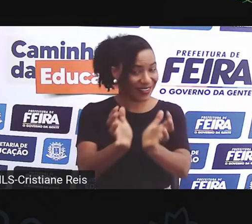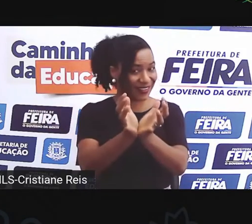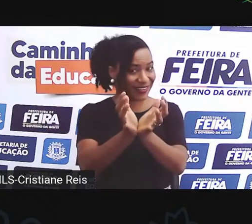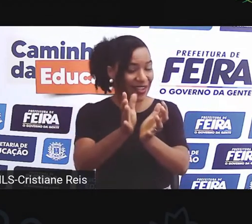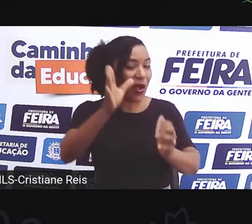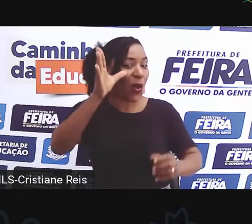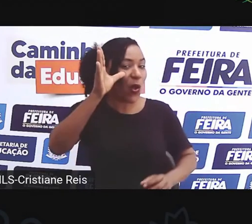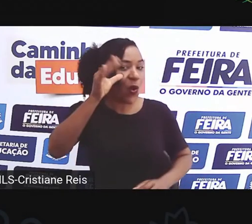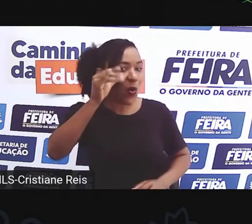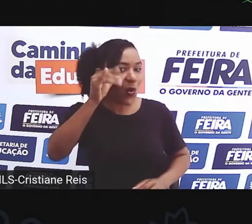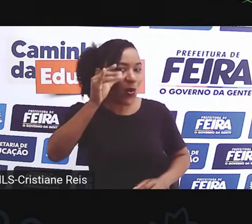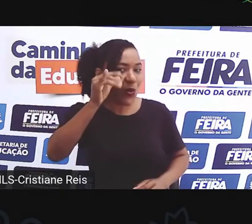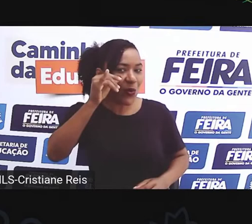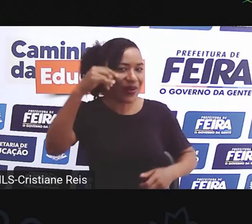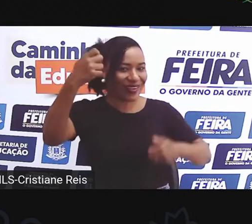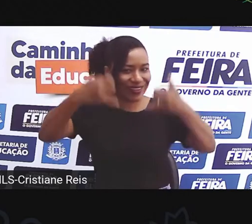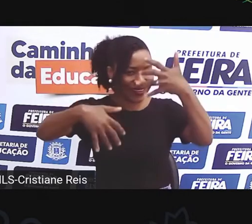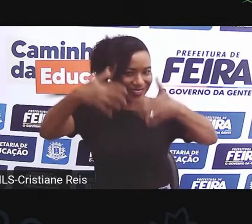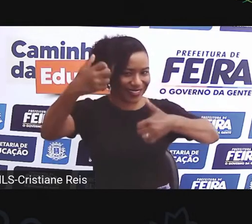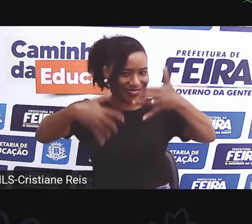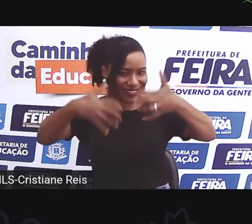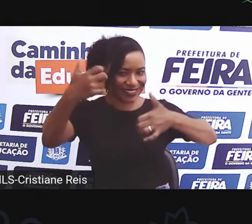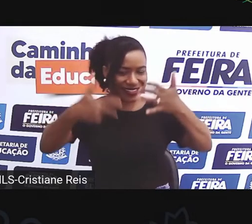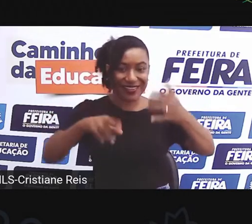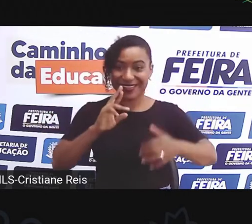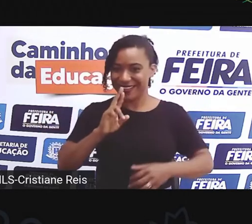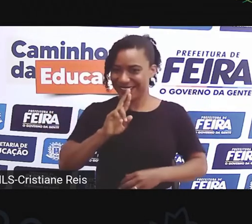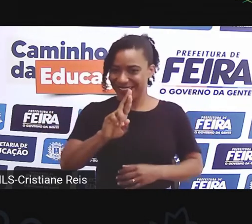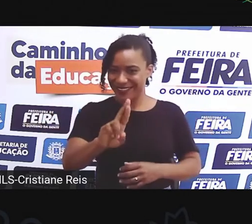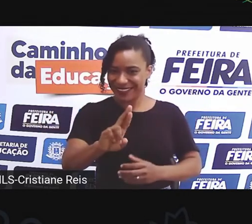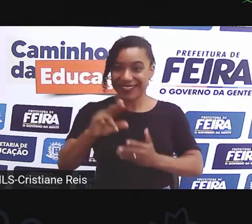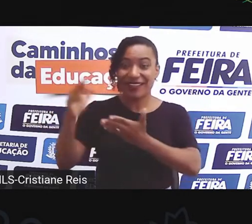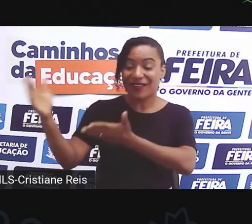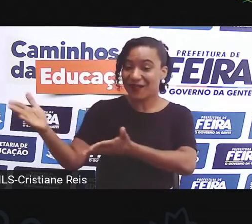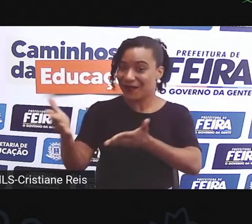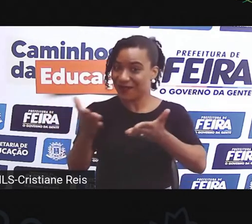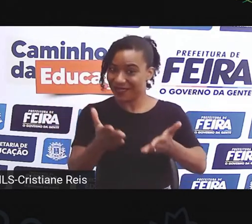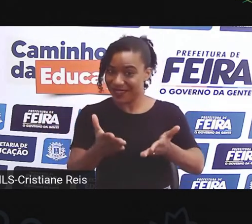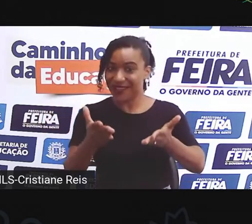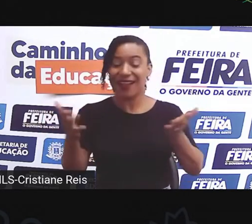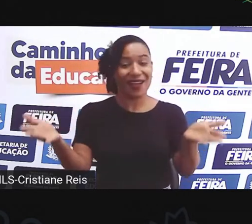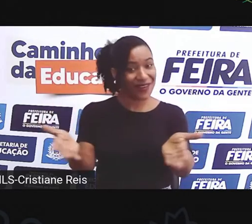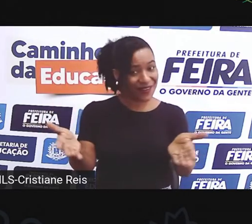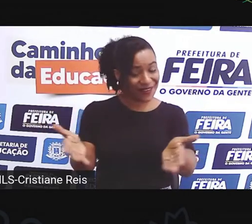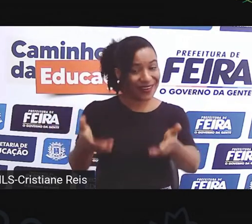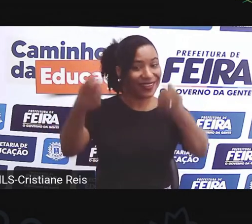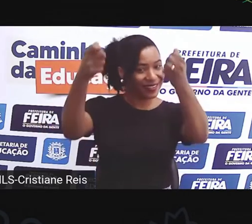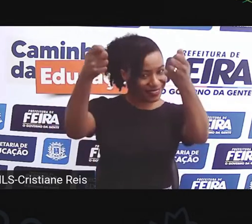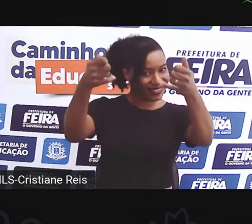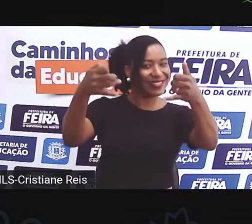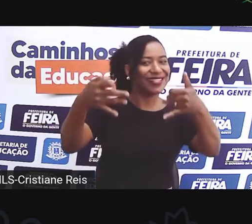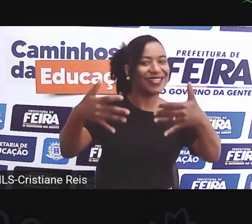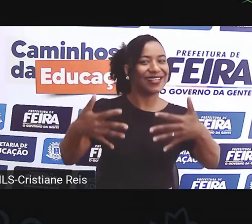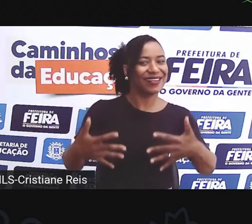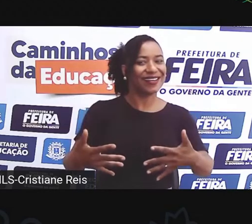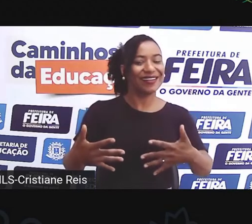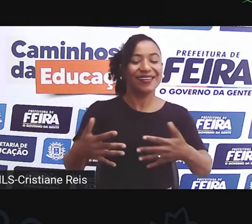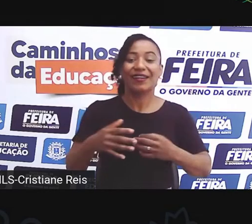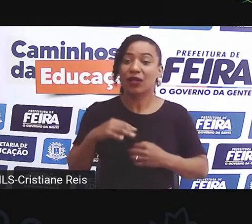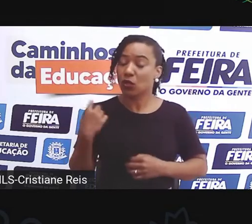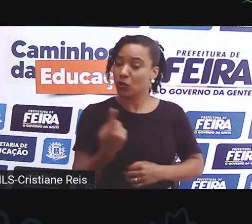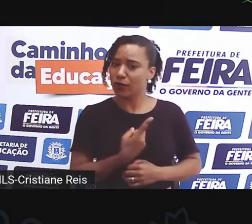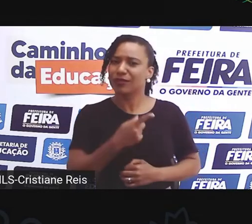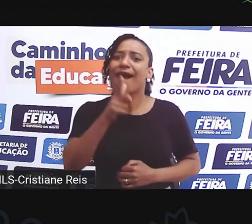pergunta. Isso mesmo. Que tal a gente convidá-los agora para explicar para a gente melhor por que precisamos